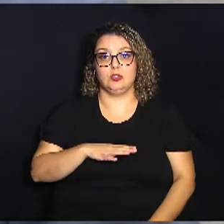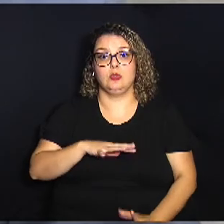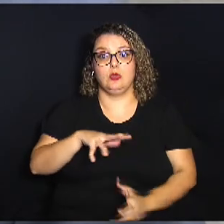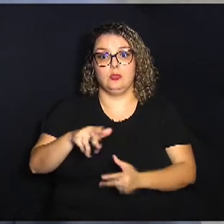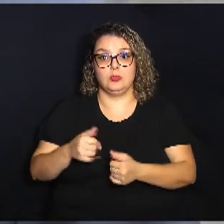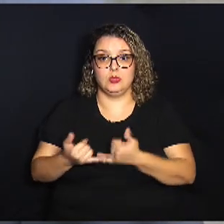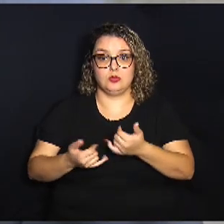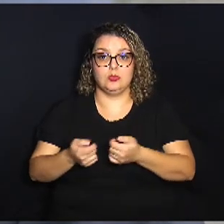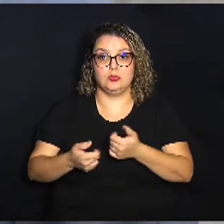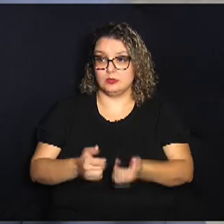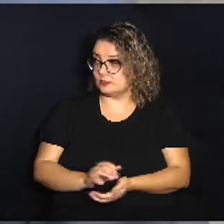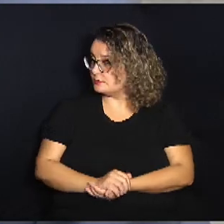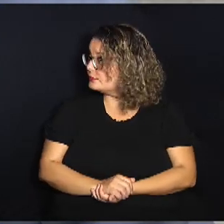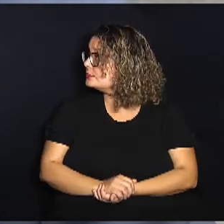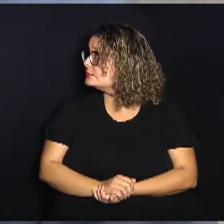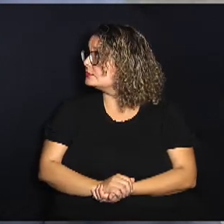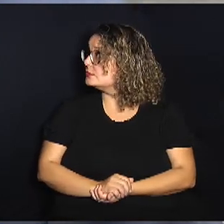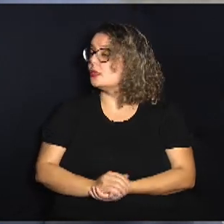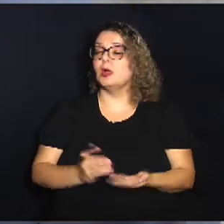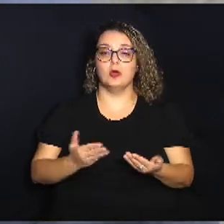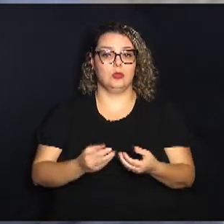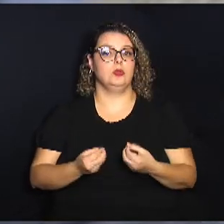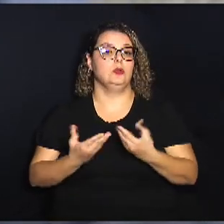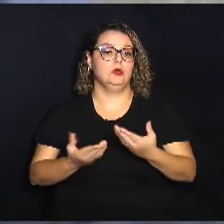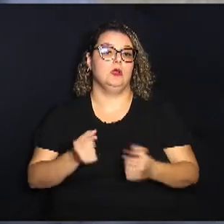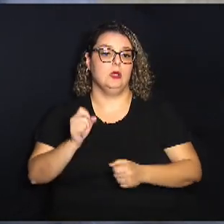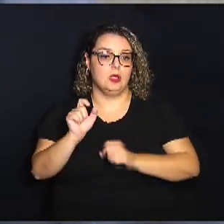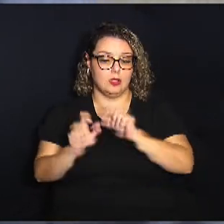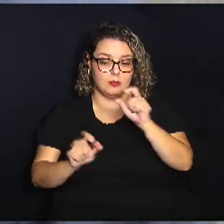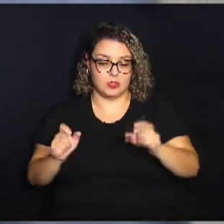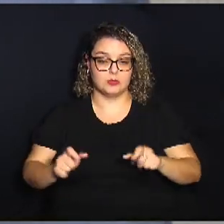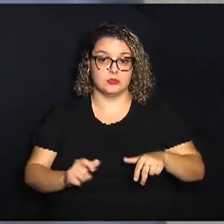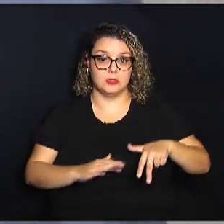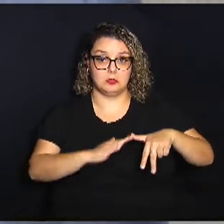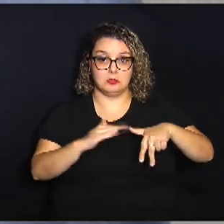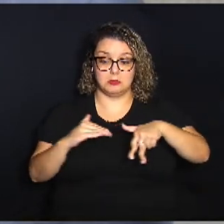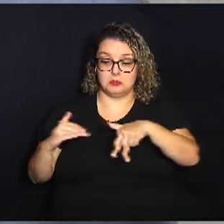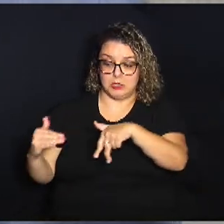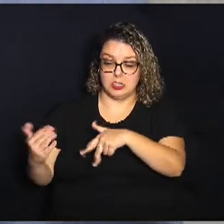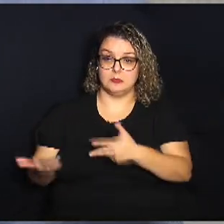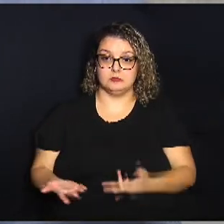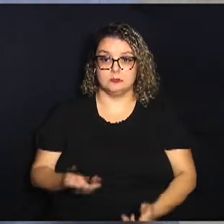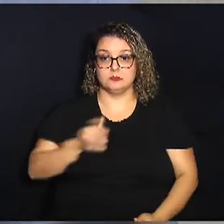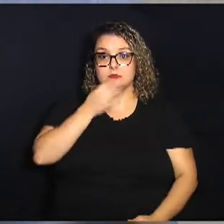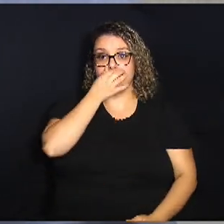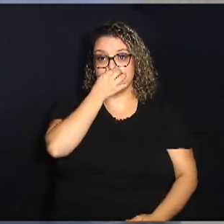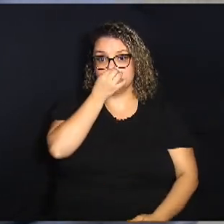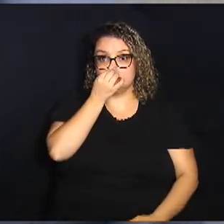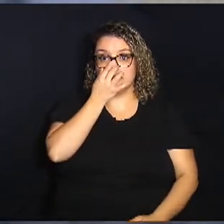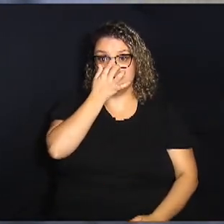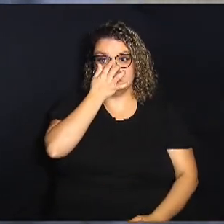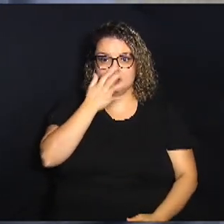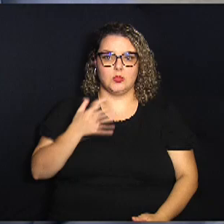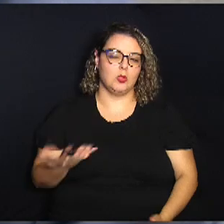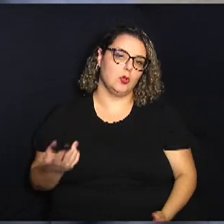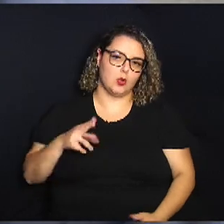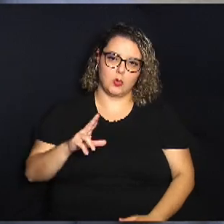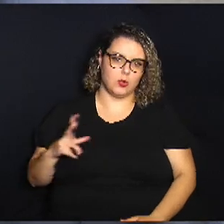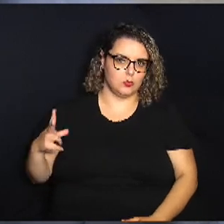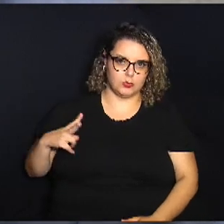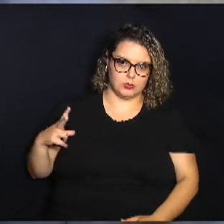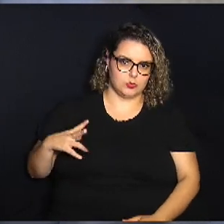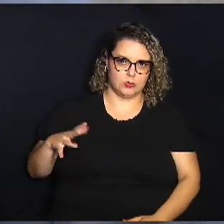games. Hoje eu trouxe aqui algumas pessoas que têm se destacado, ou da iniciativa privada,